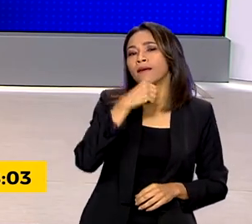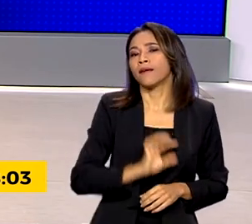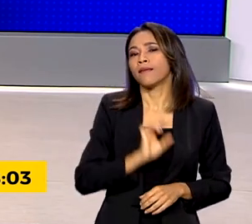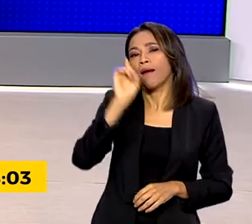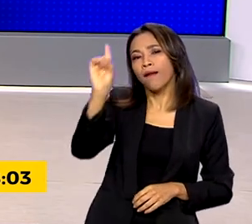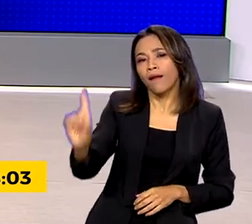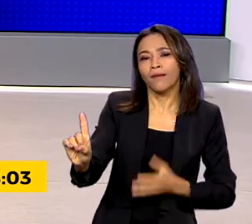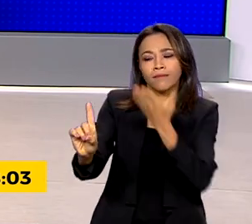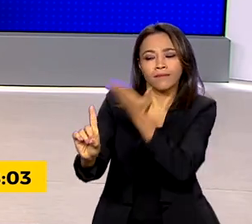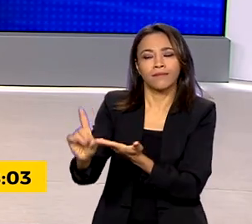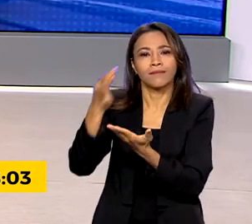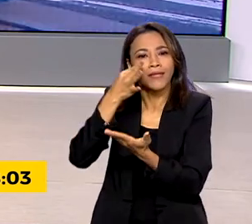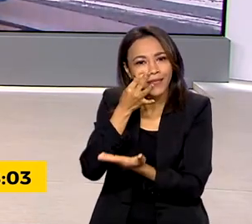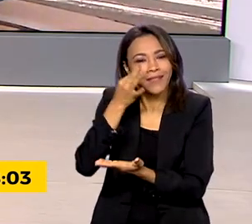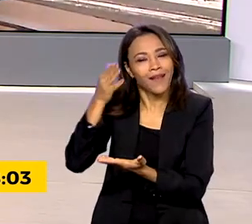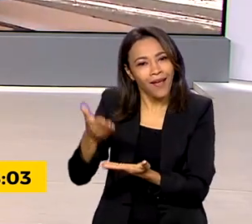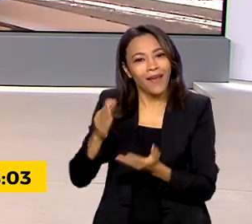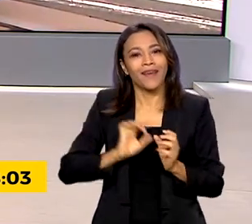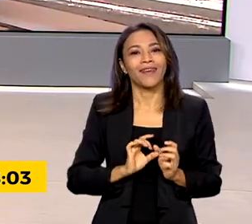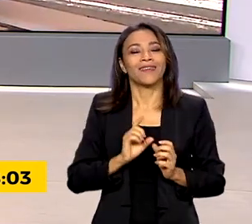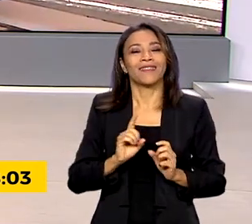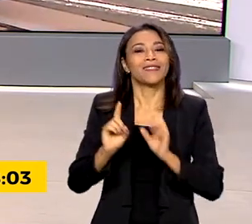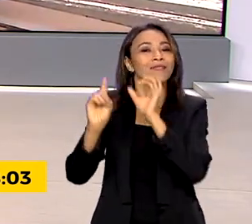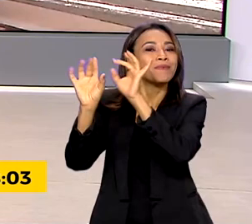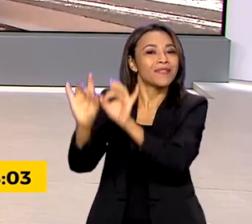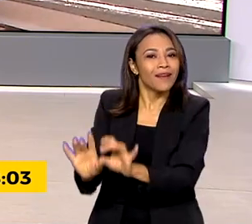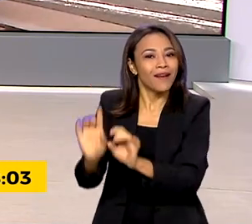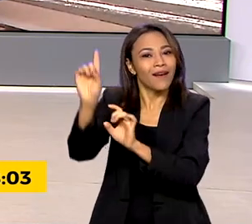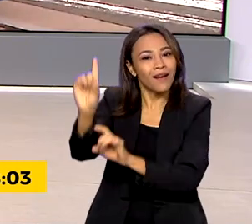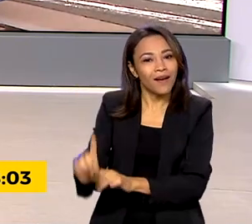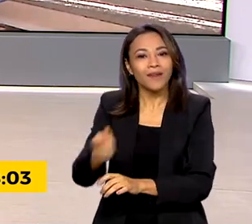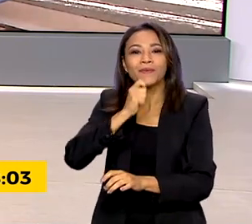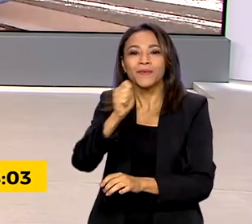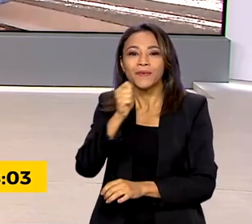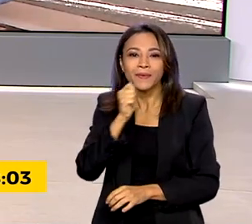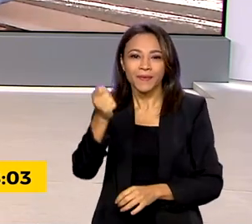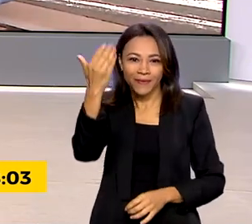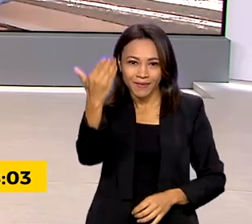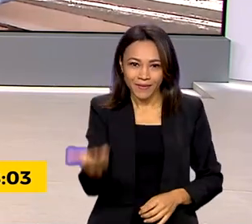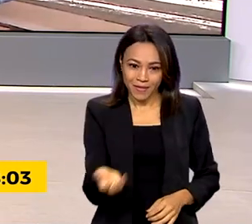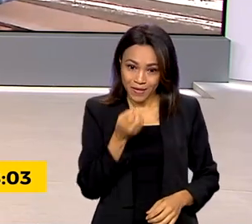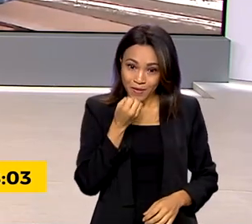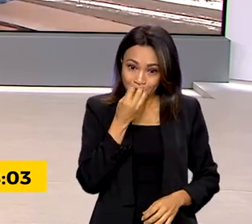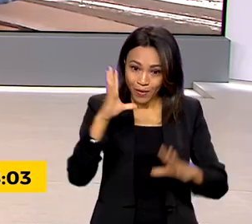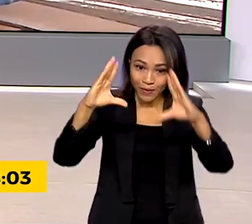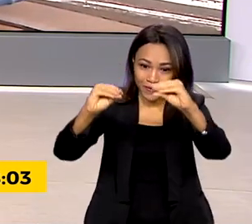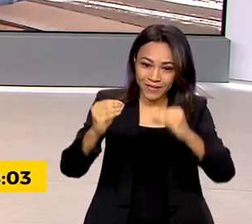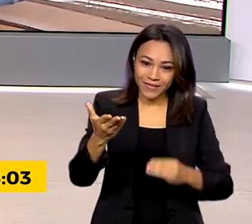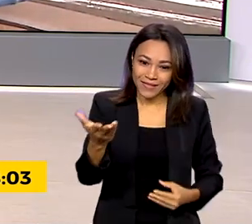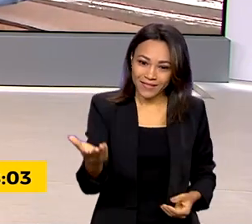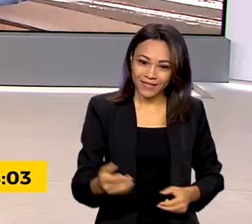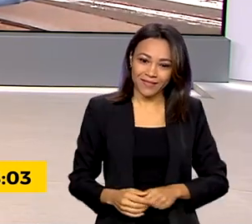Hiroshima é a nossa enviada especial Luana Karen. Bom dia, boa noite aí Luana.